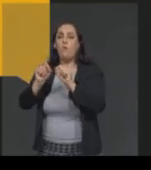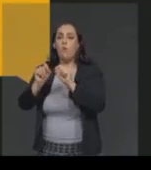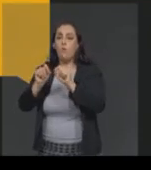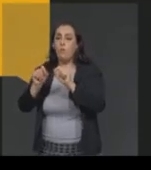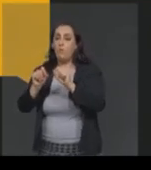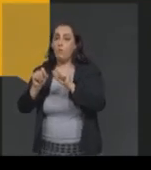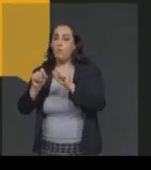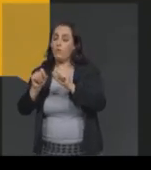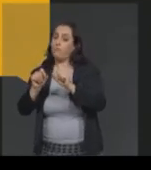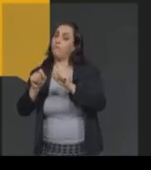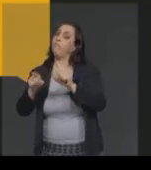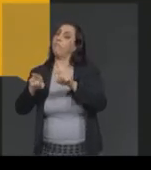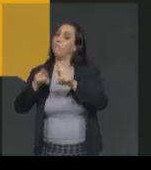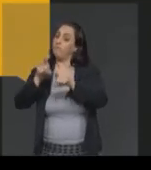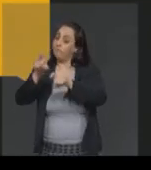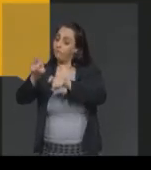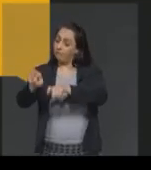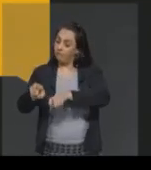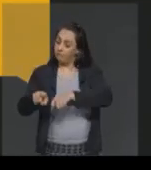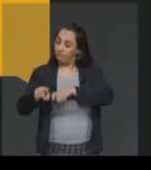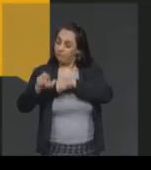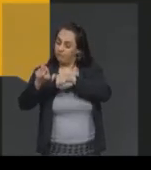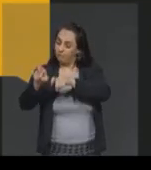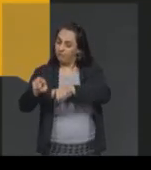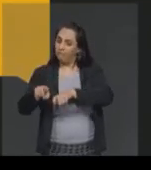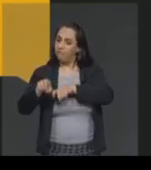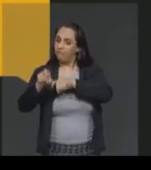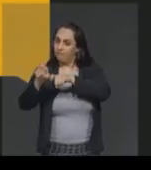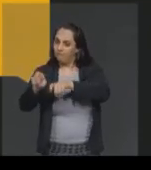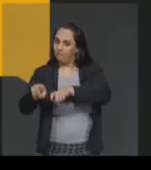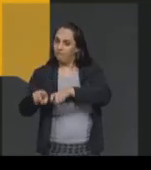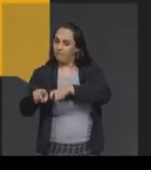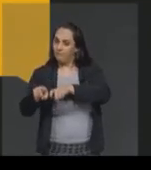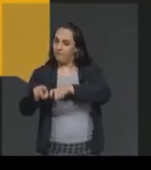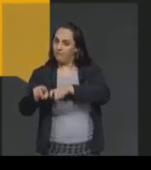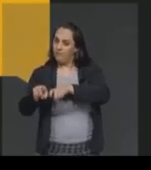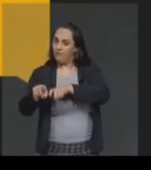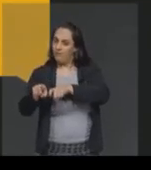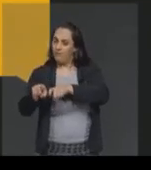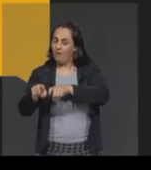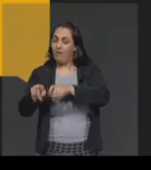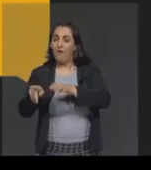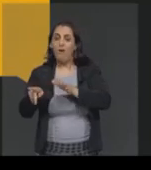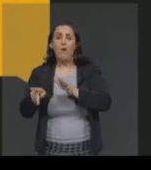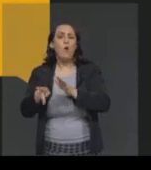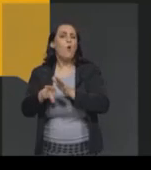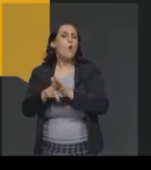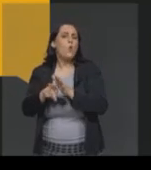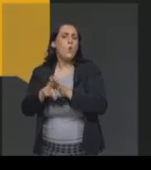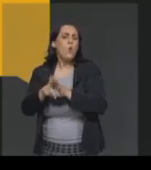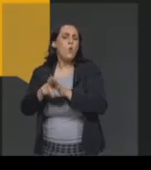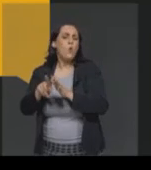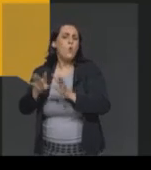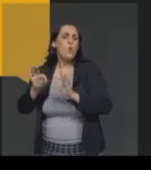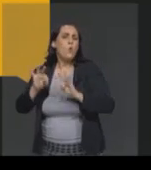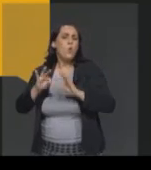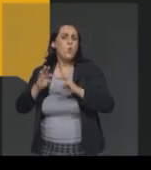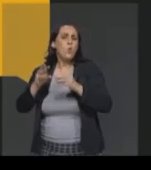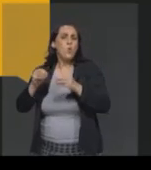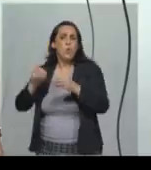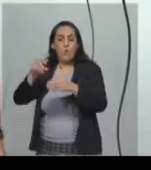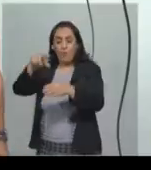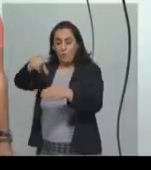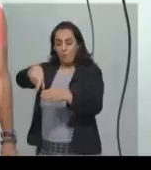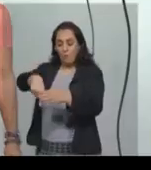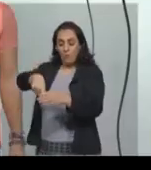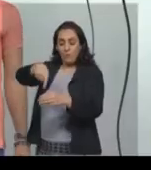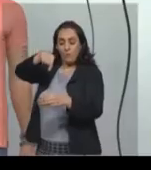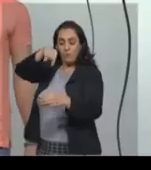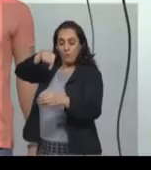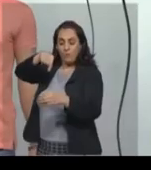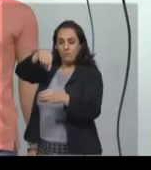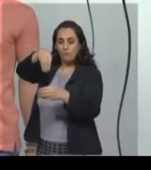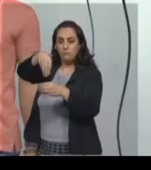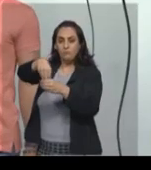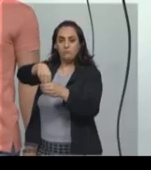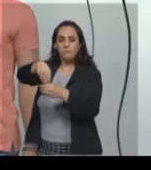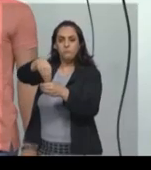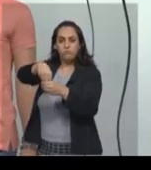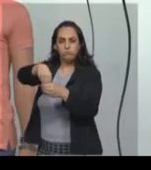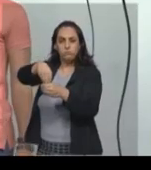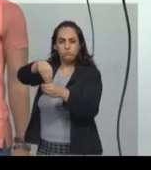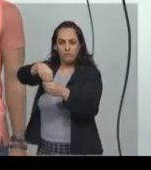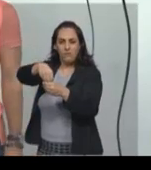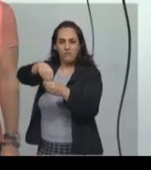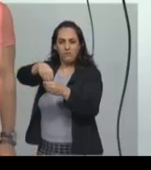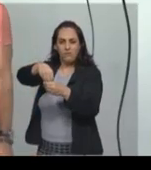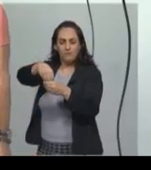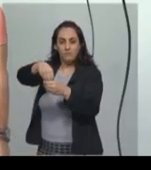a prefeita, nós temos os vereadores. Prefeitos e vereadores são eleitos de quatro em quatro anos nas chamadas